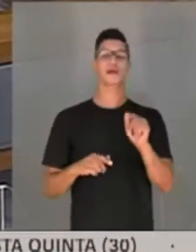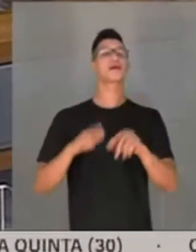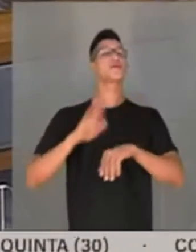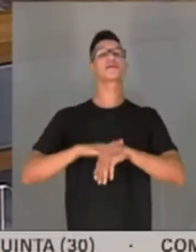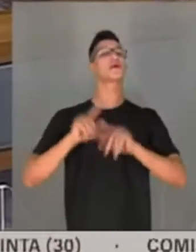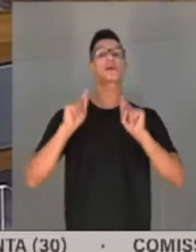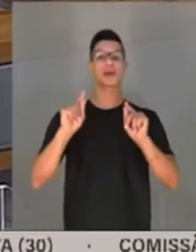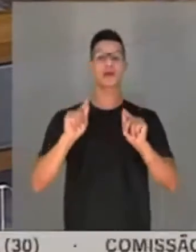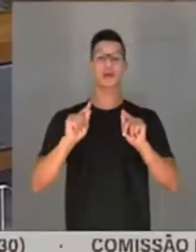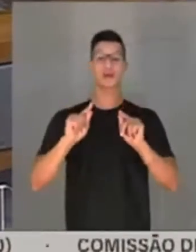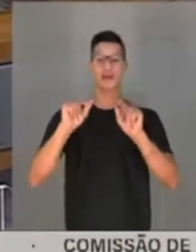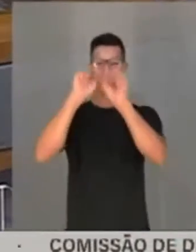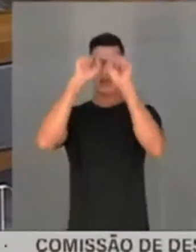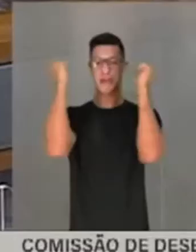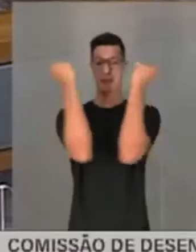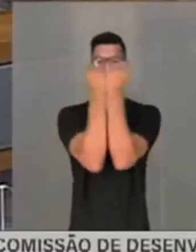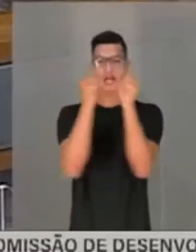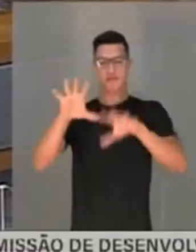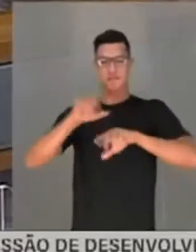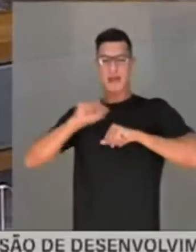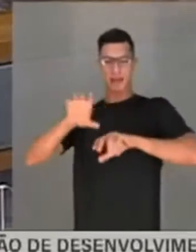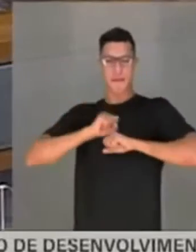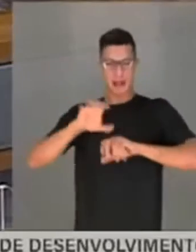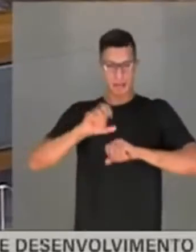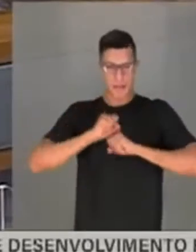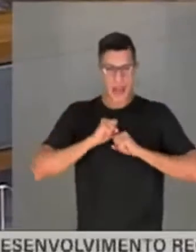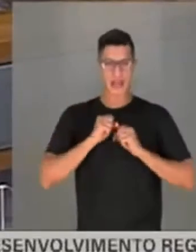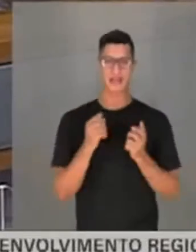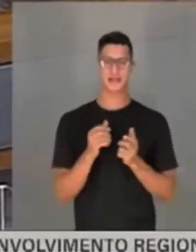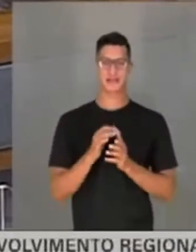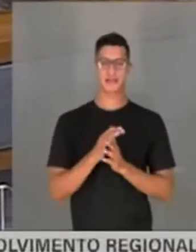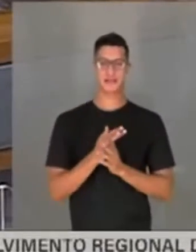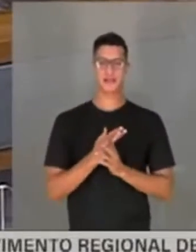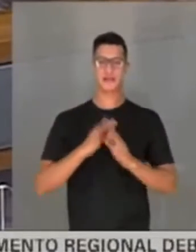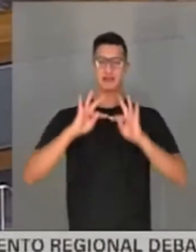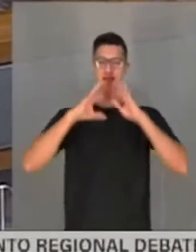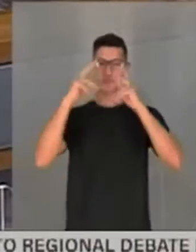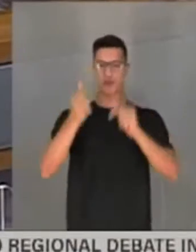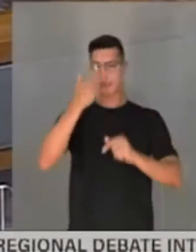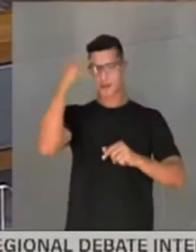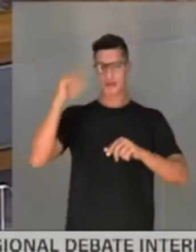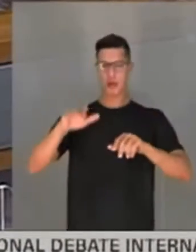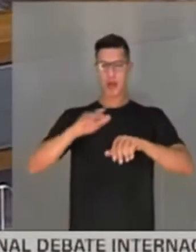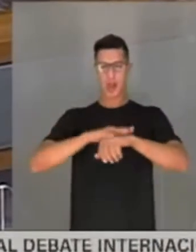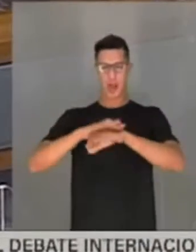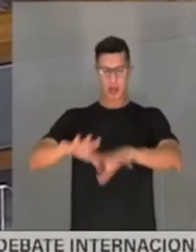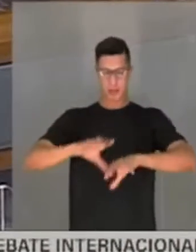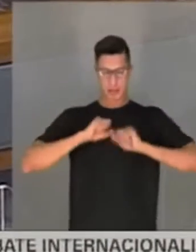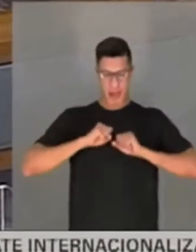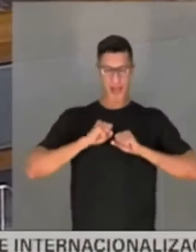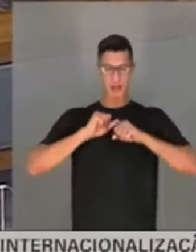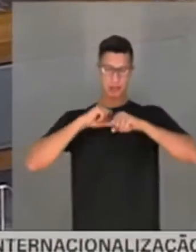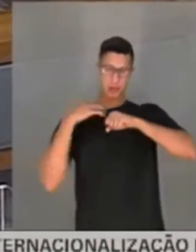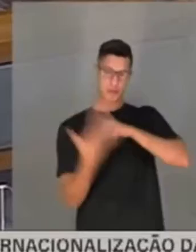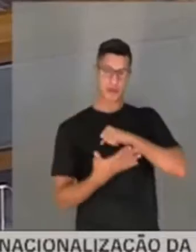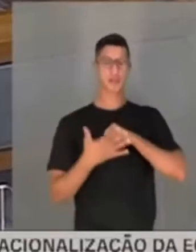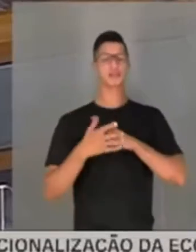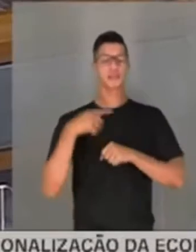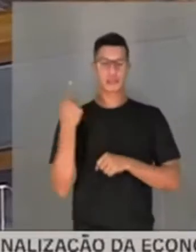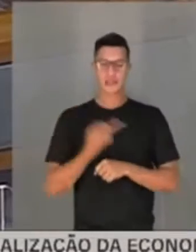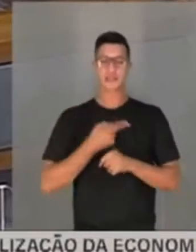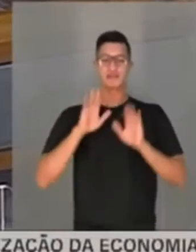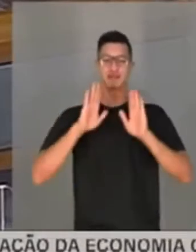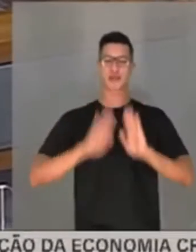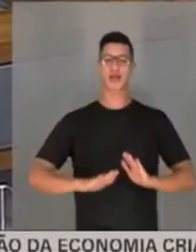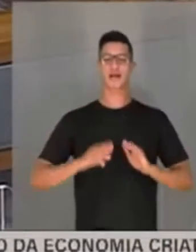fazer a imunidade coletiva pela transmissão. Todo mundo adoecer para que todo mundo